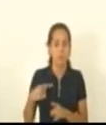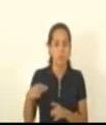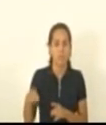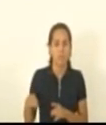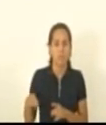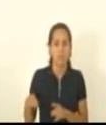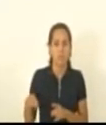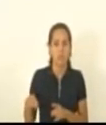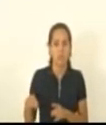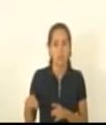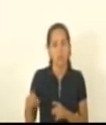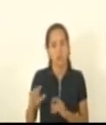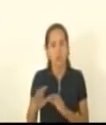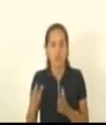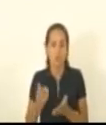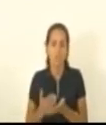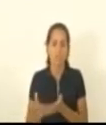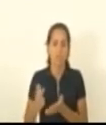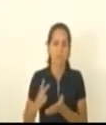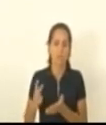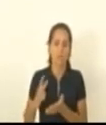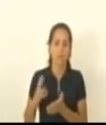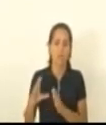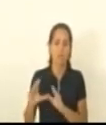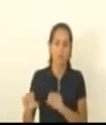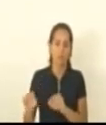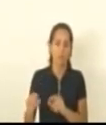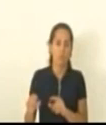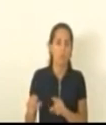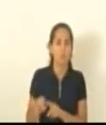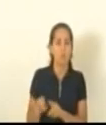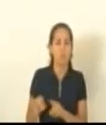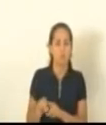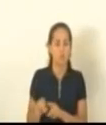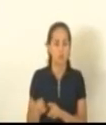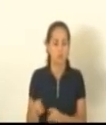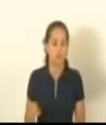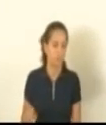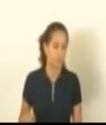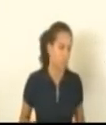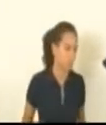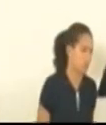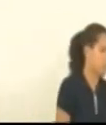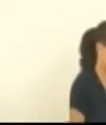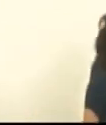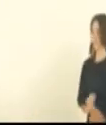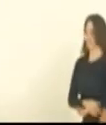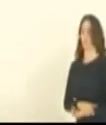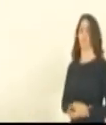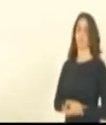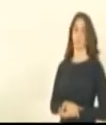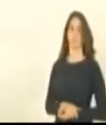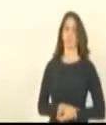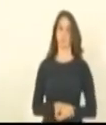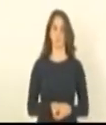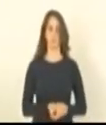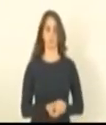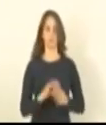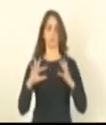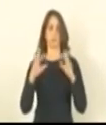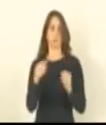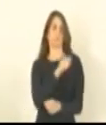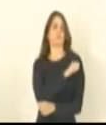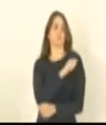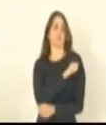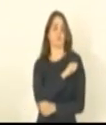intervenção na iniciativa privada quando dar cortesia para todos os alunos da